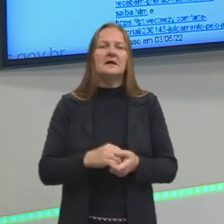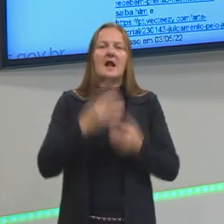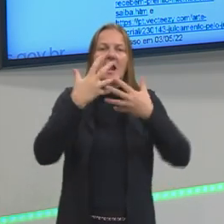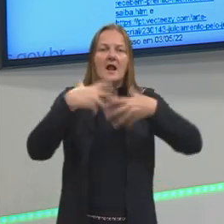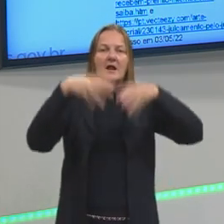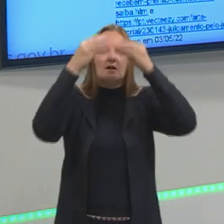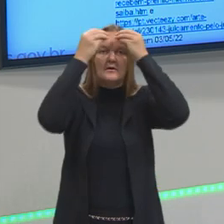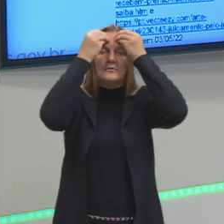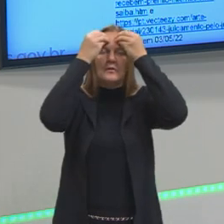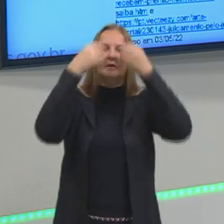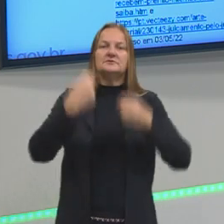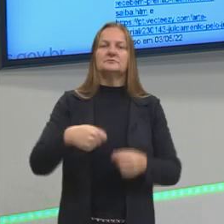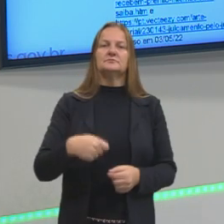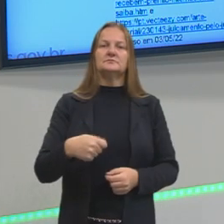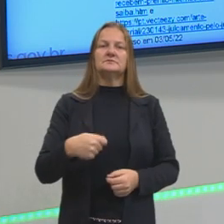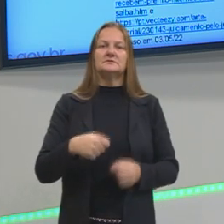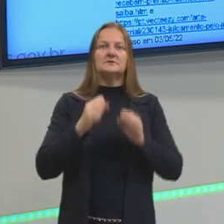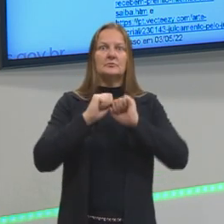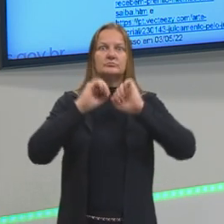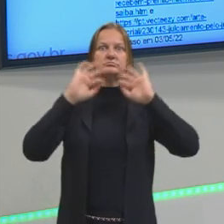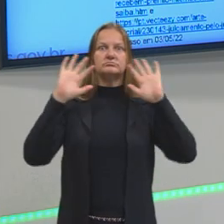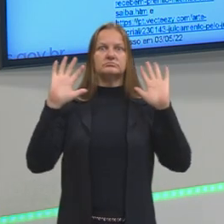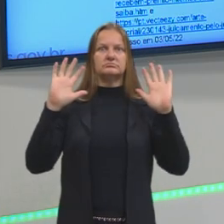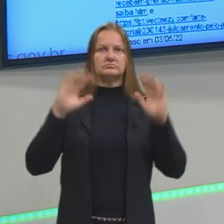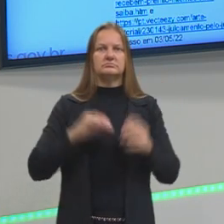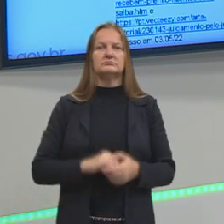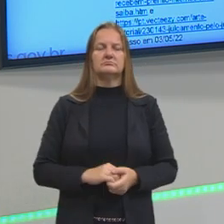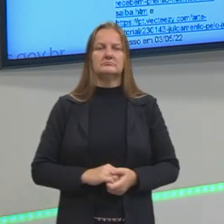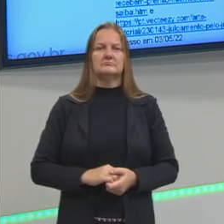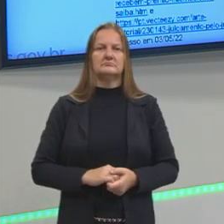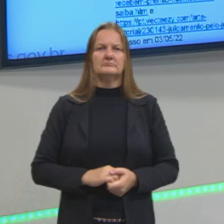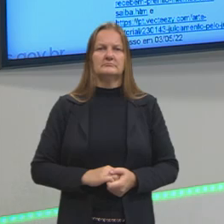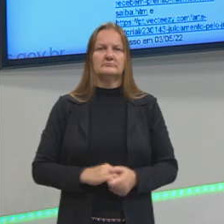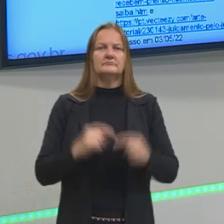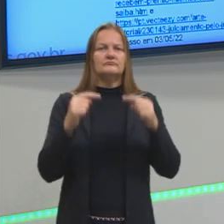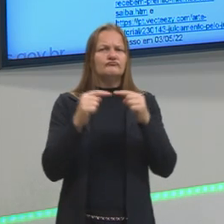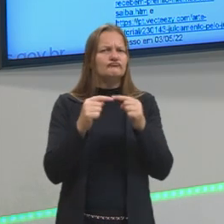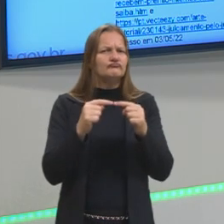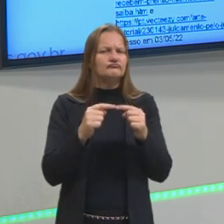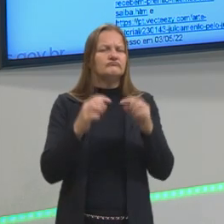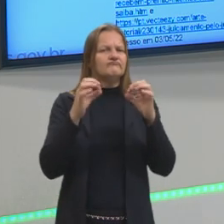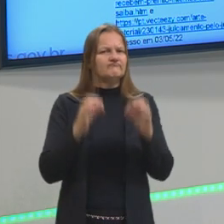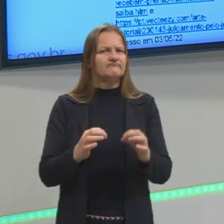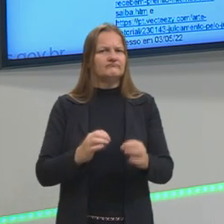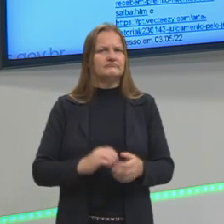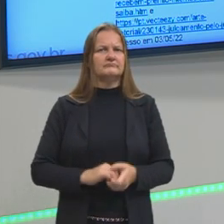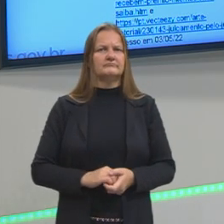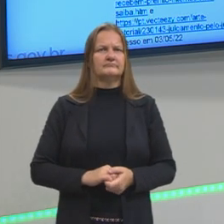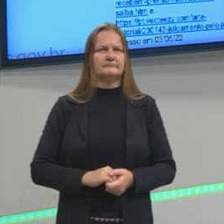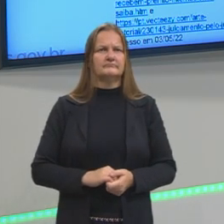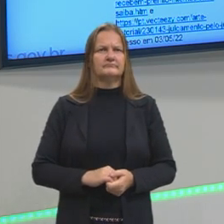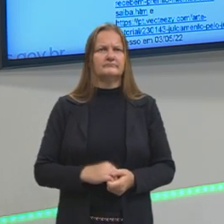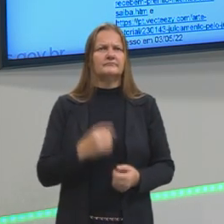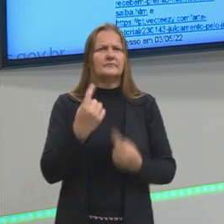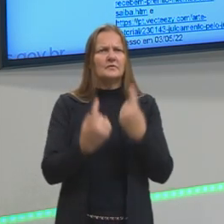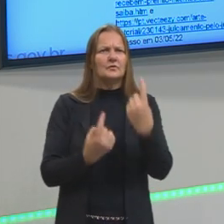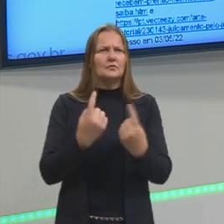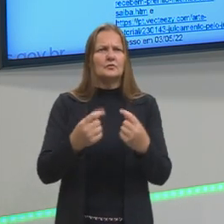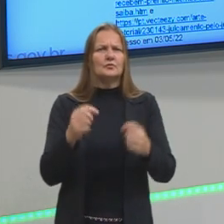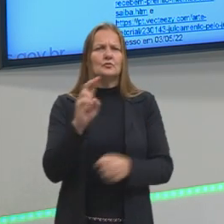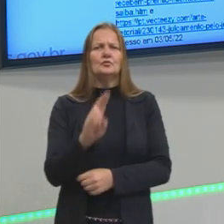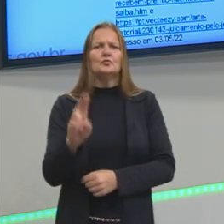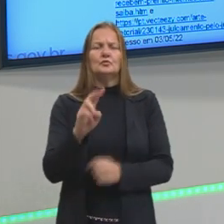precisa ser clara, ela precisa ser objetiva. Então, a gente vai ter ali um uso muito maior